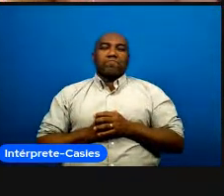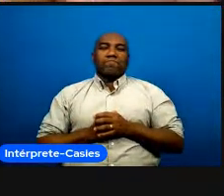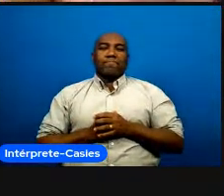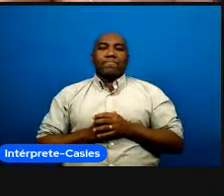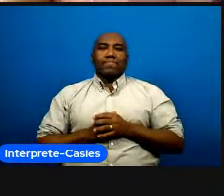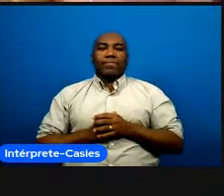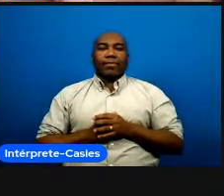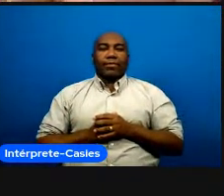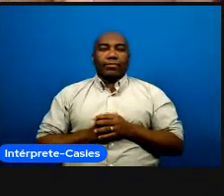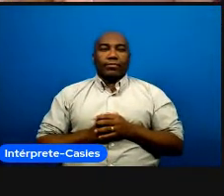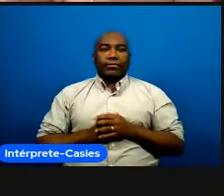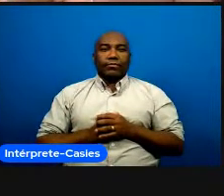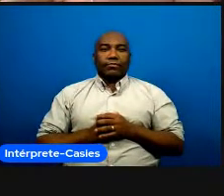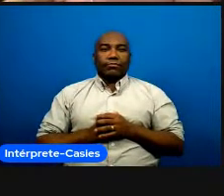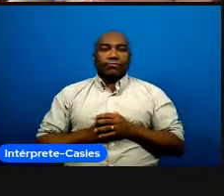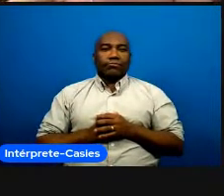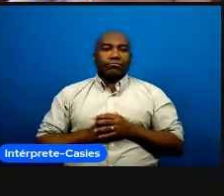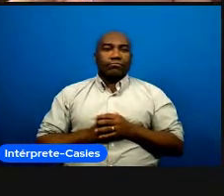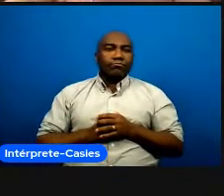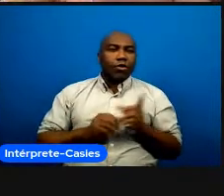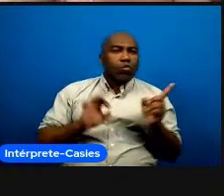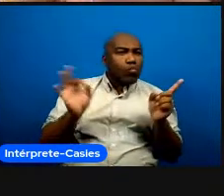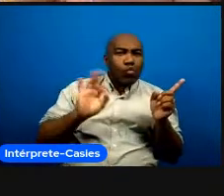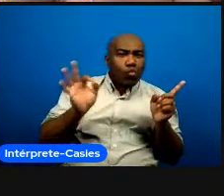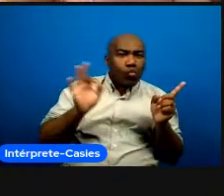não vejo ninguém conectado ainda